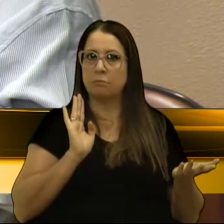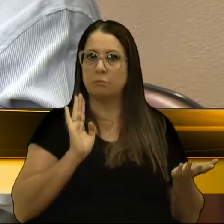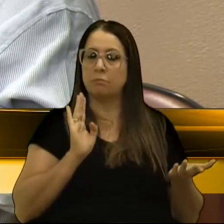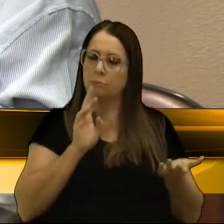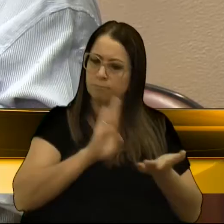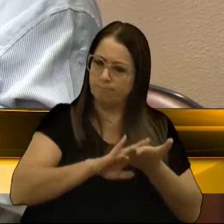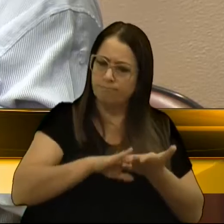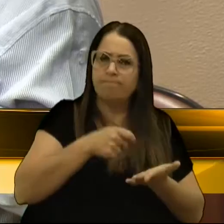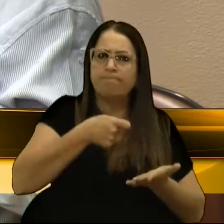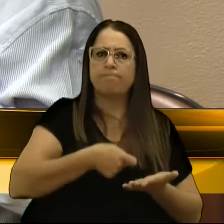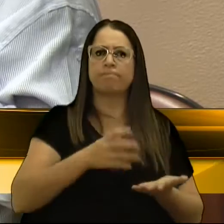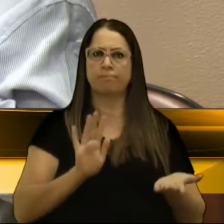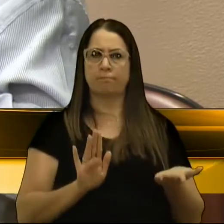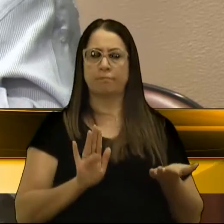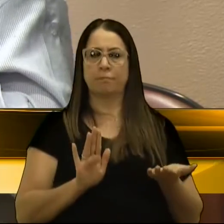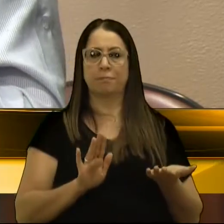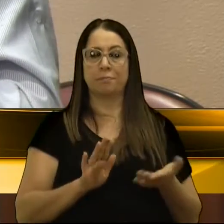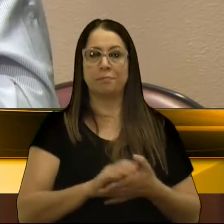cobrar firme.